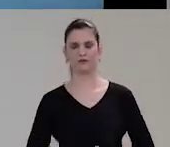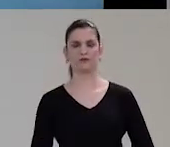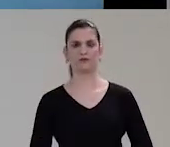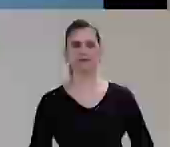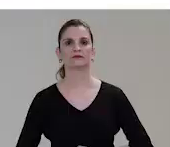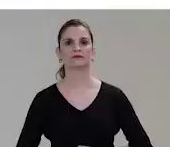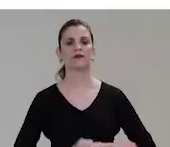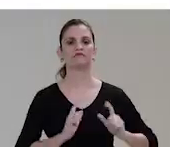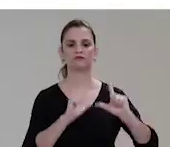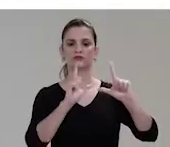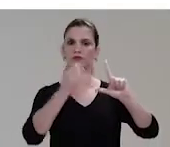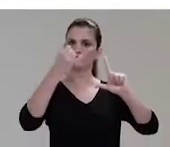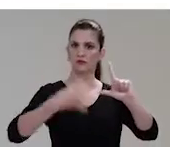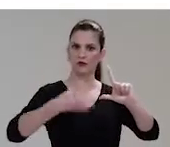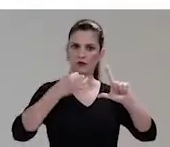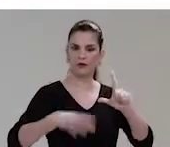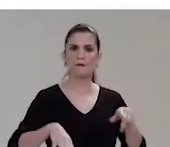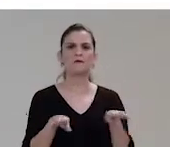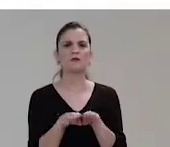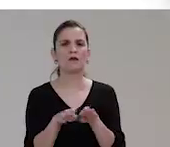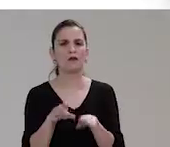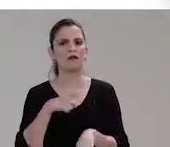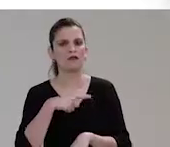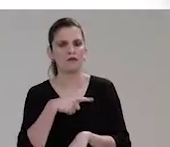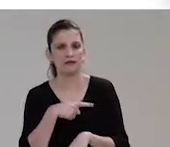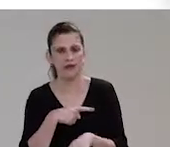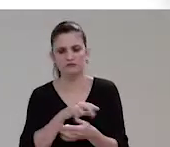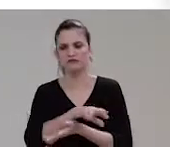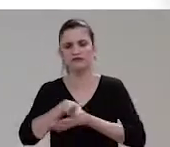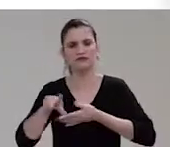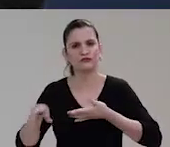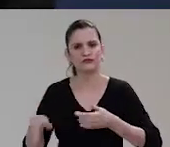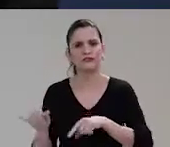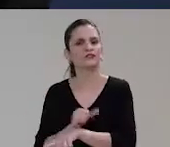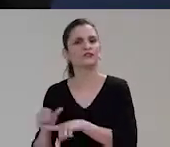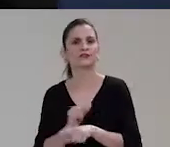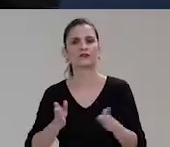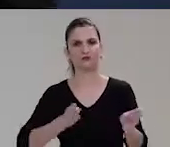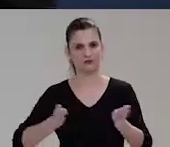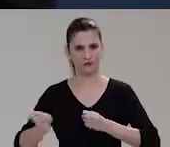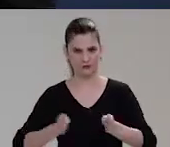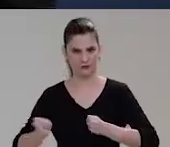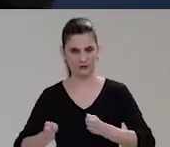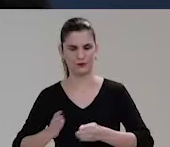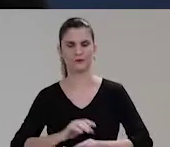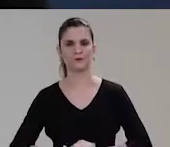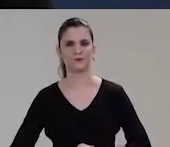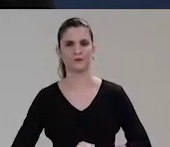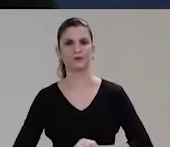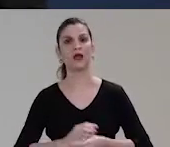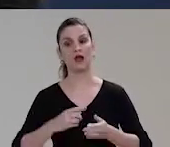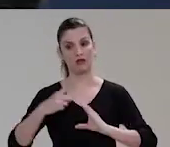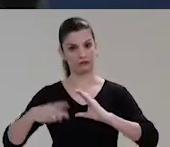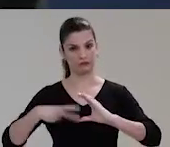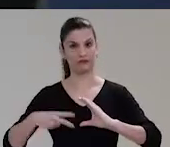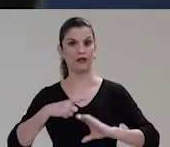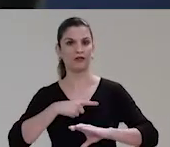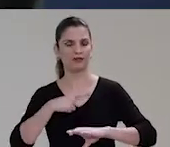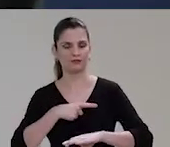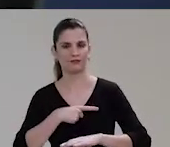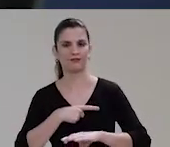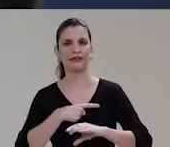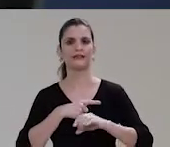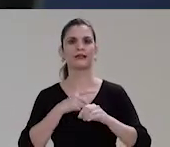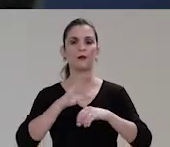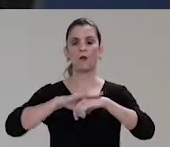visual. Além da descrição das imagens, a Câmara também já adota outras medidas para promover a acessibilidade. A Casa